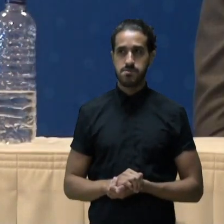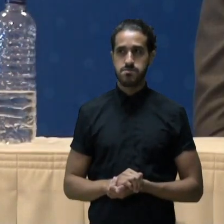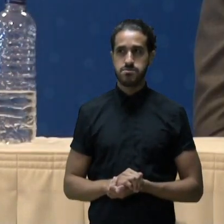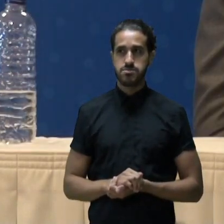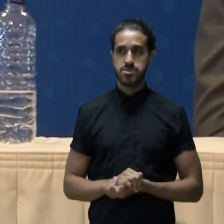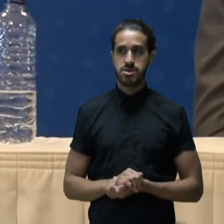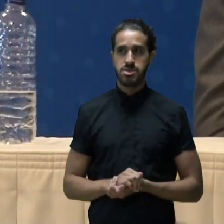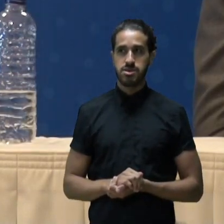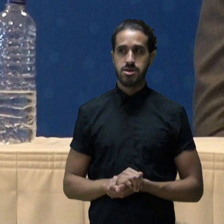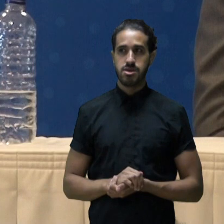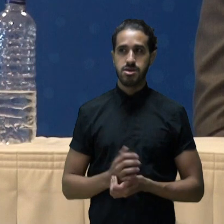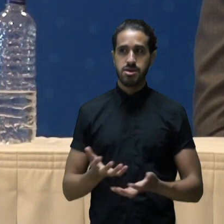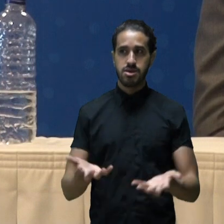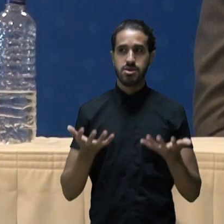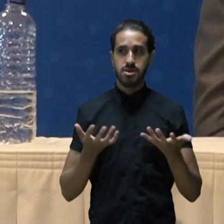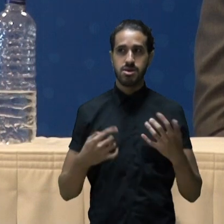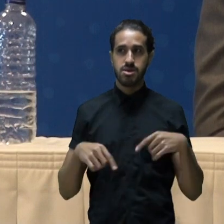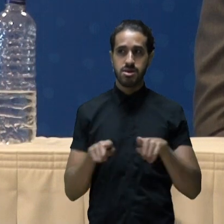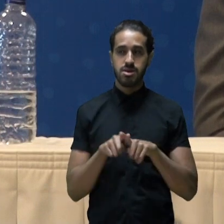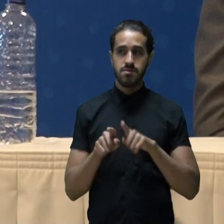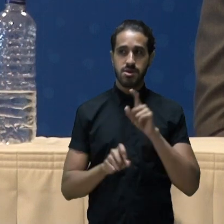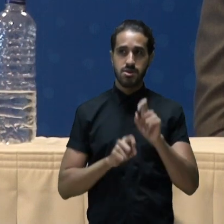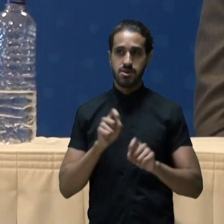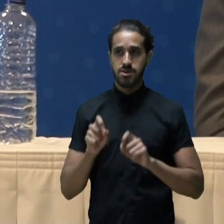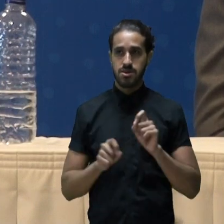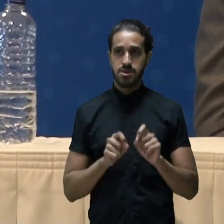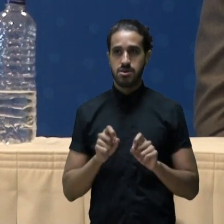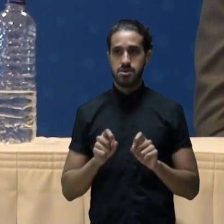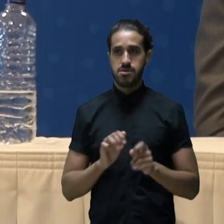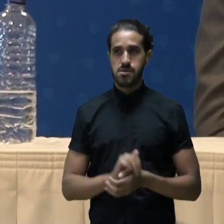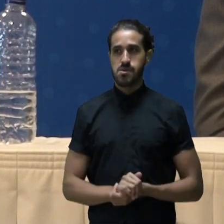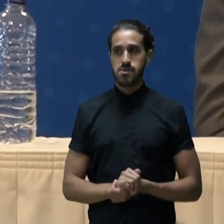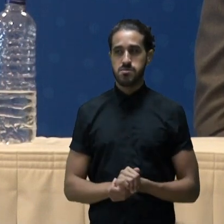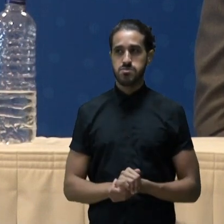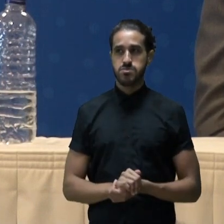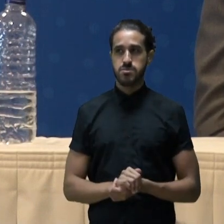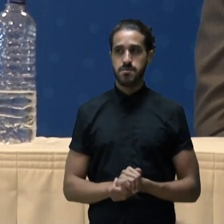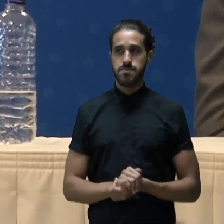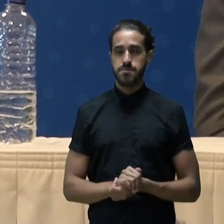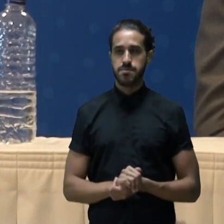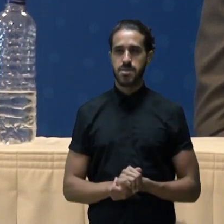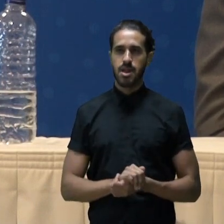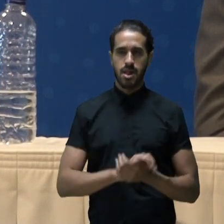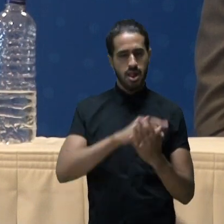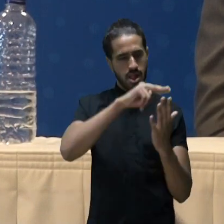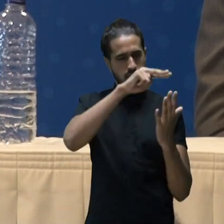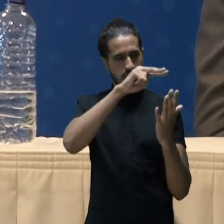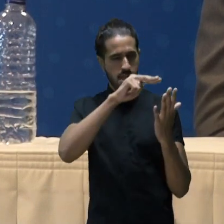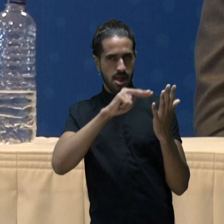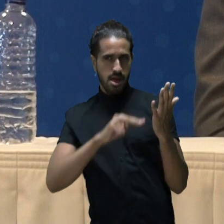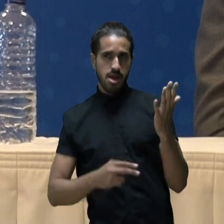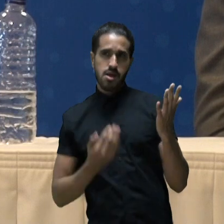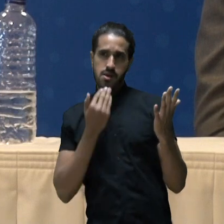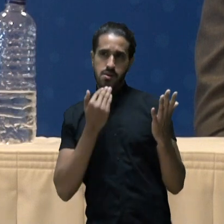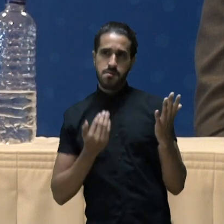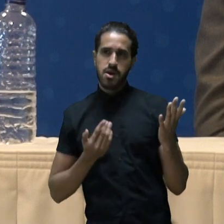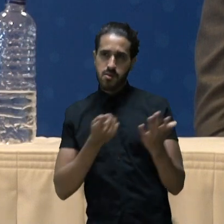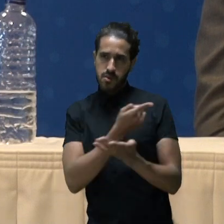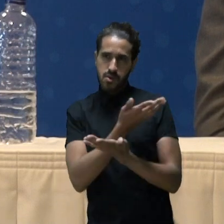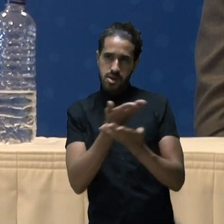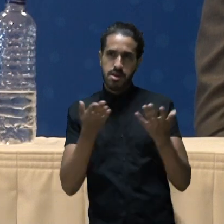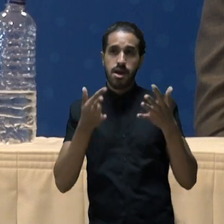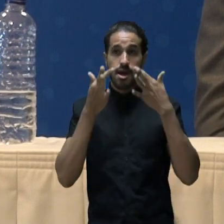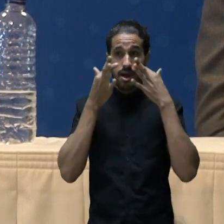Gostaria ainda de fazer uma leitura, e eu peço, então,